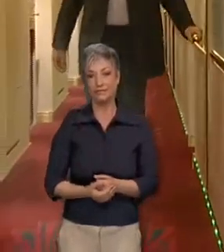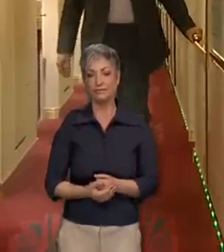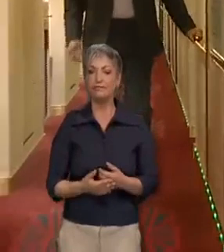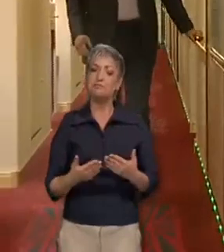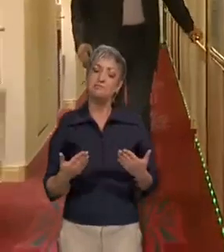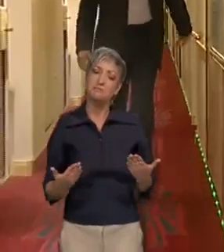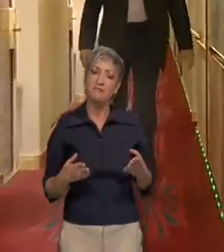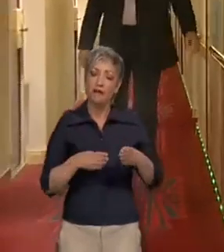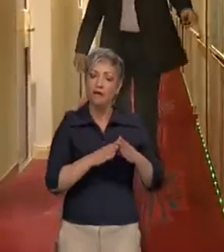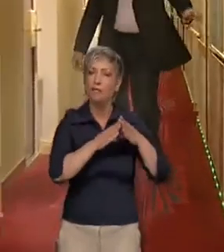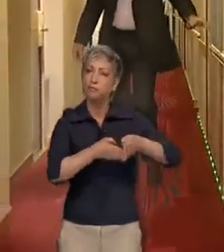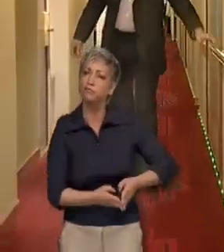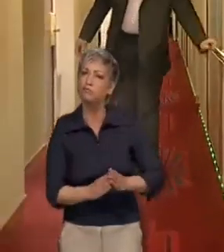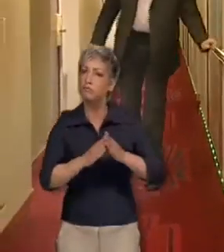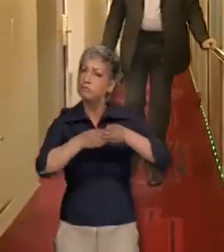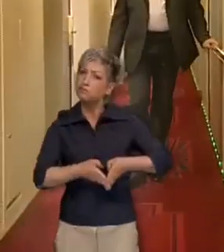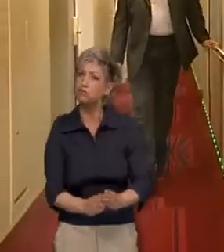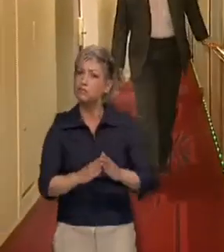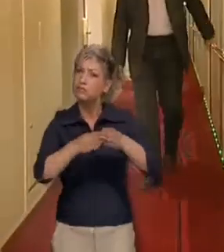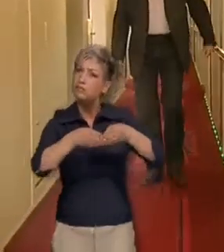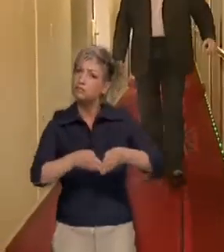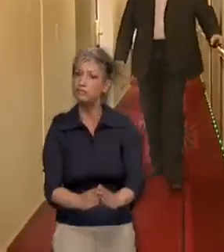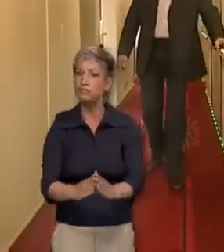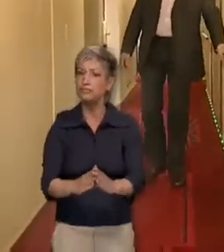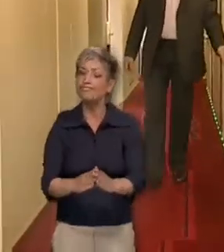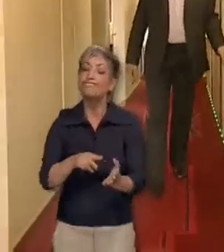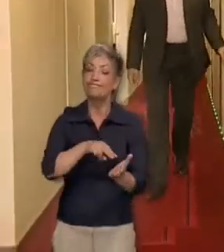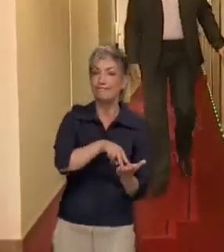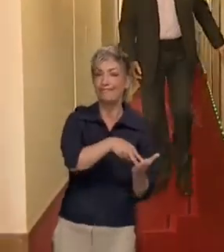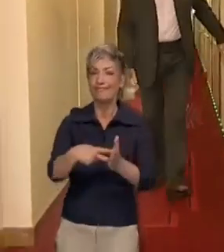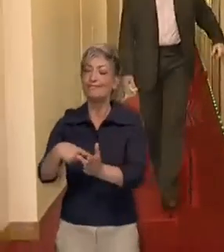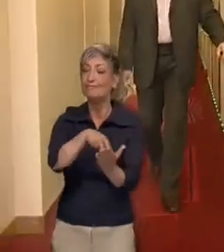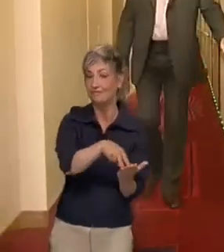Se o mar estiver agitado, caminhe apoiando-se nos corrimões.